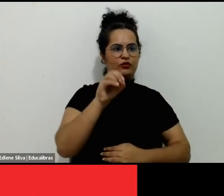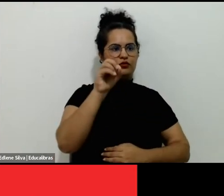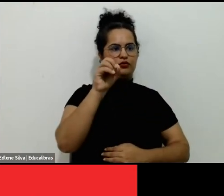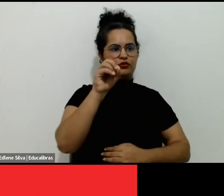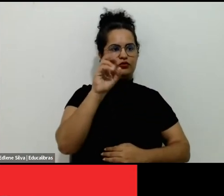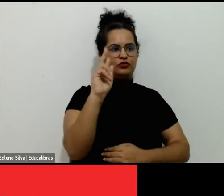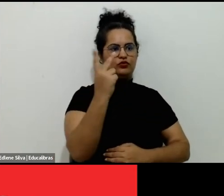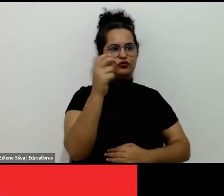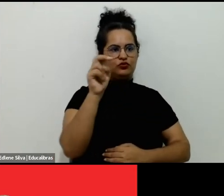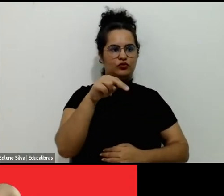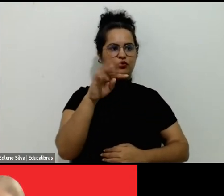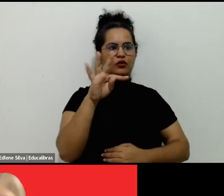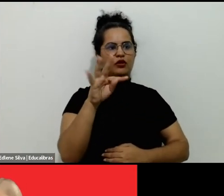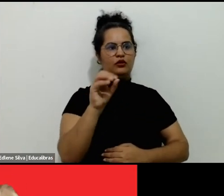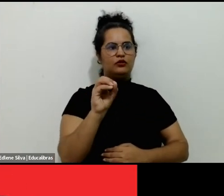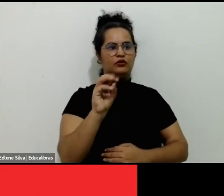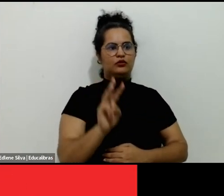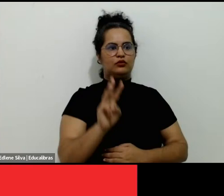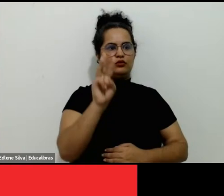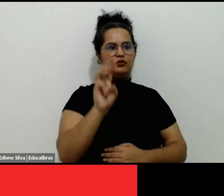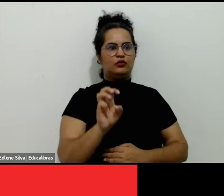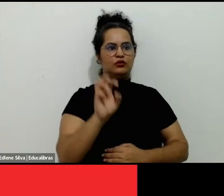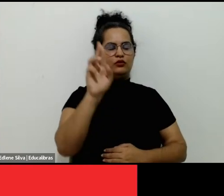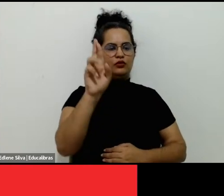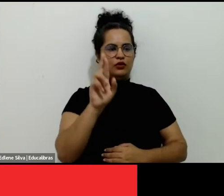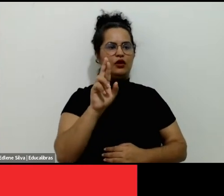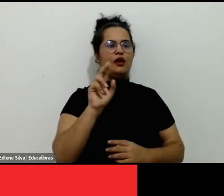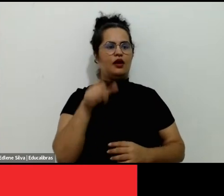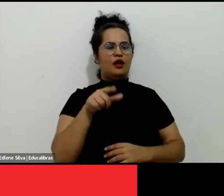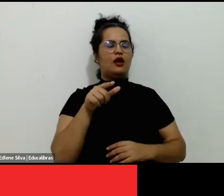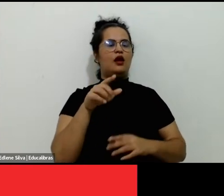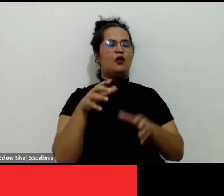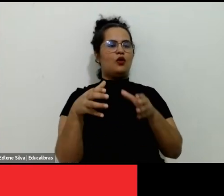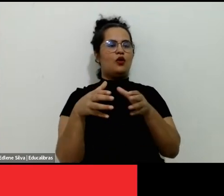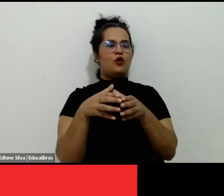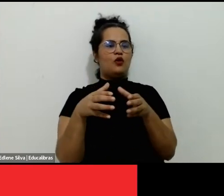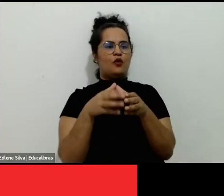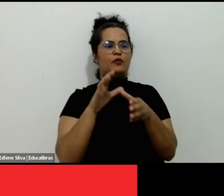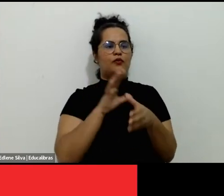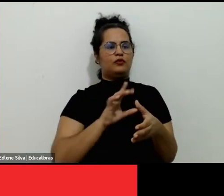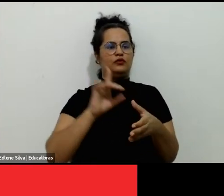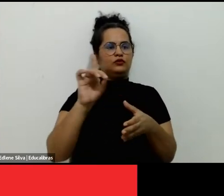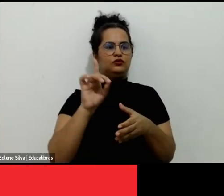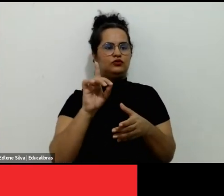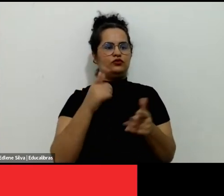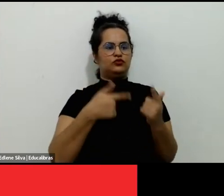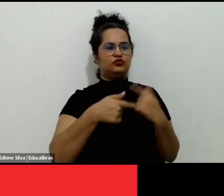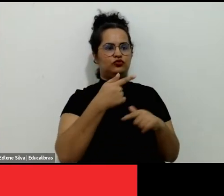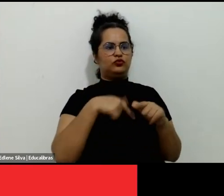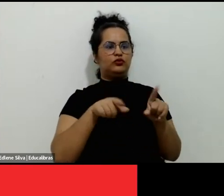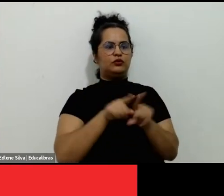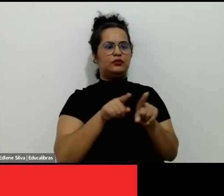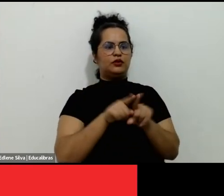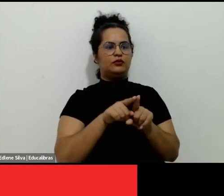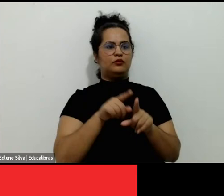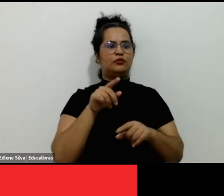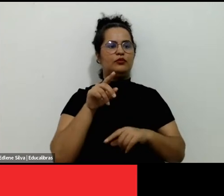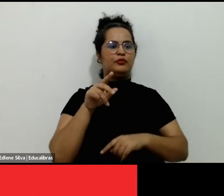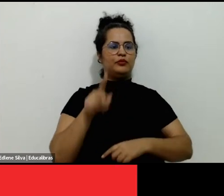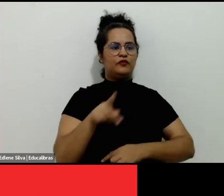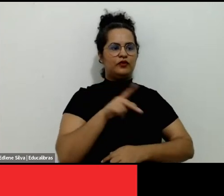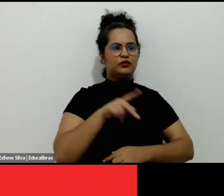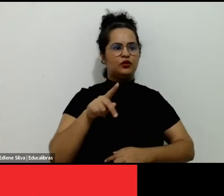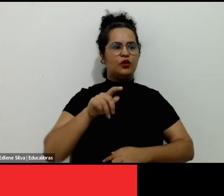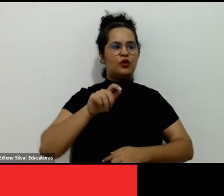coordenador do Grupo de Gestão da Organização Mundial do Lazer e o professor Alisson Rodrigues, diretor da Organização